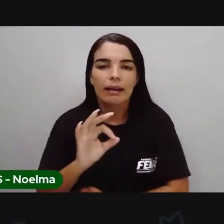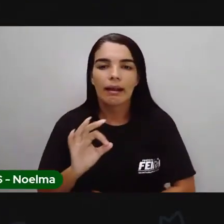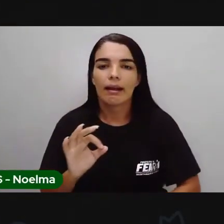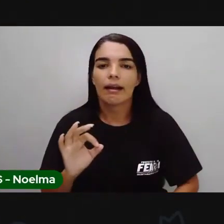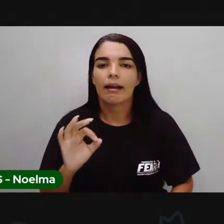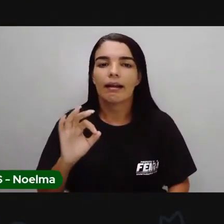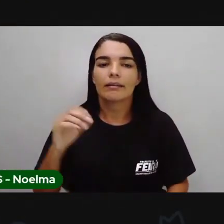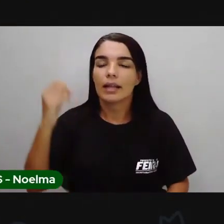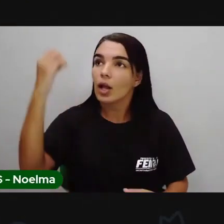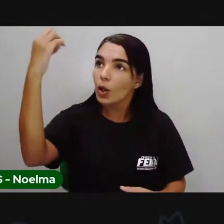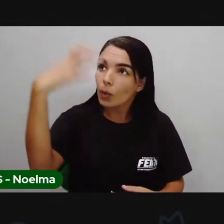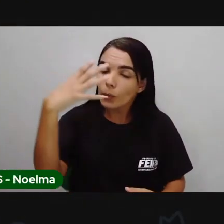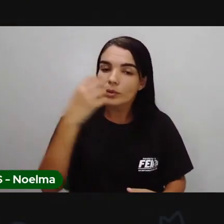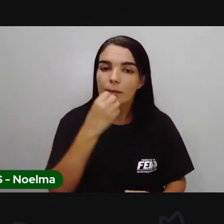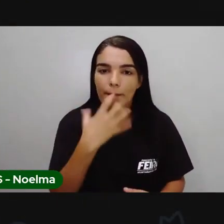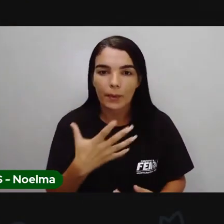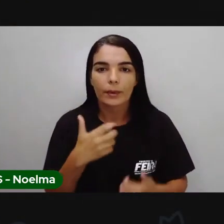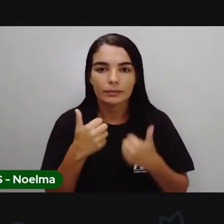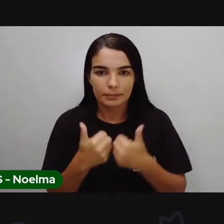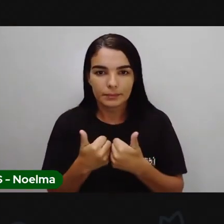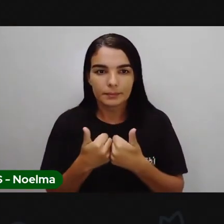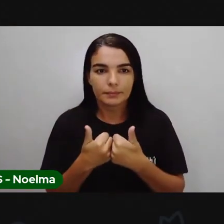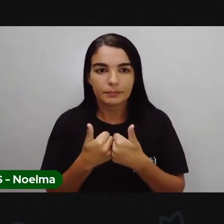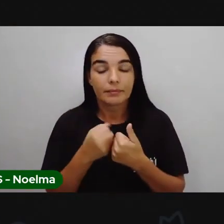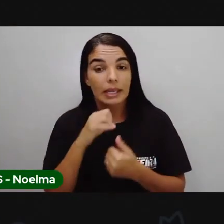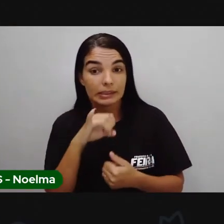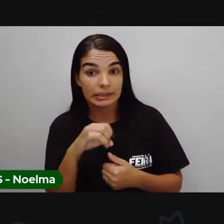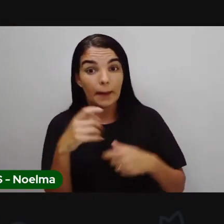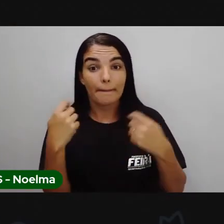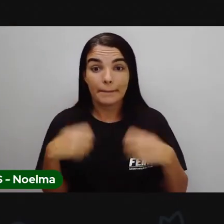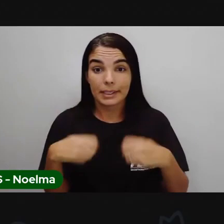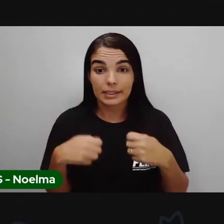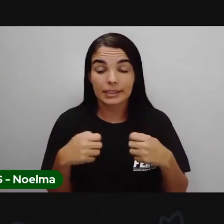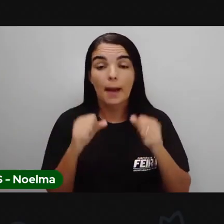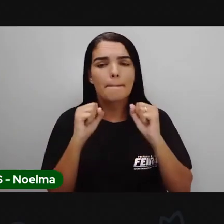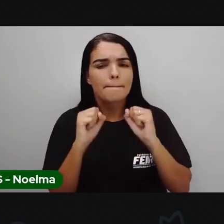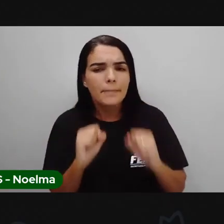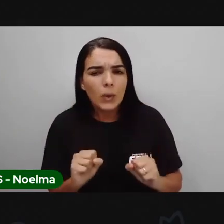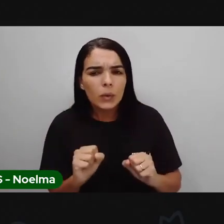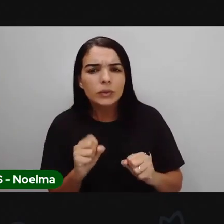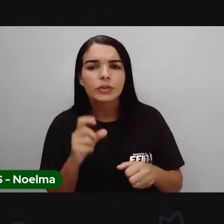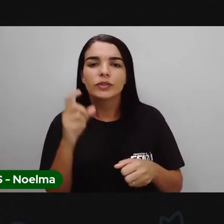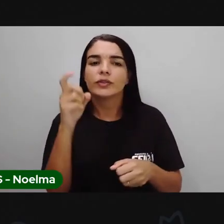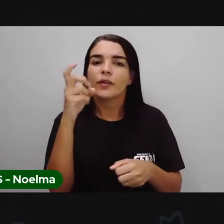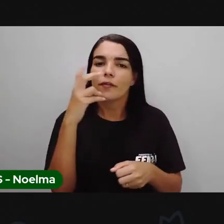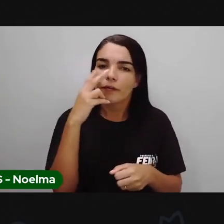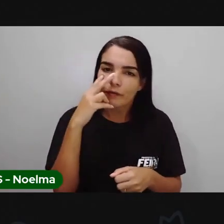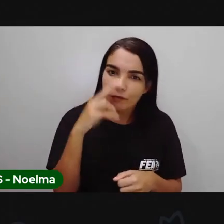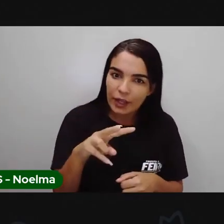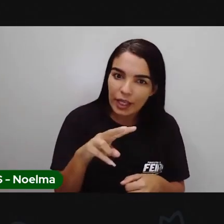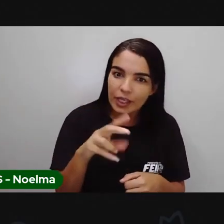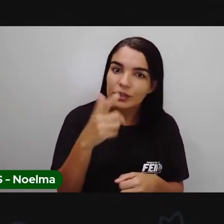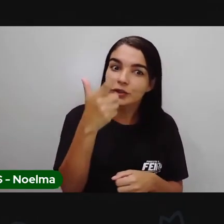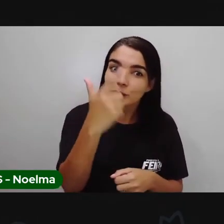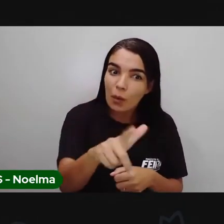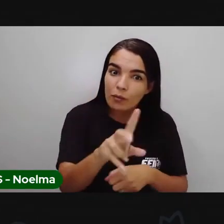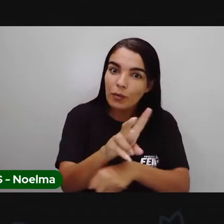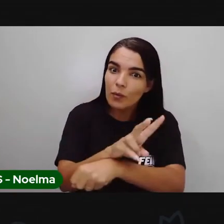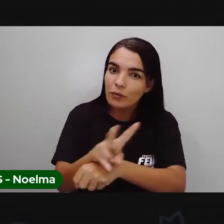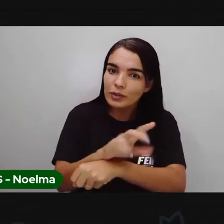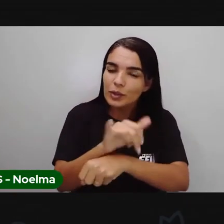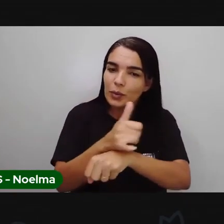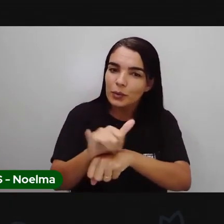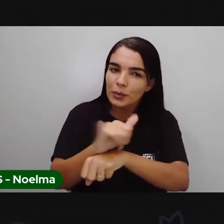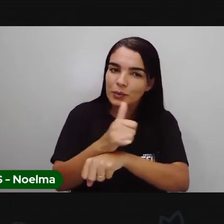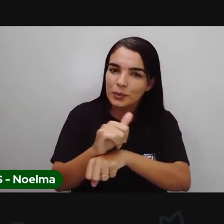ambiente que seja iluminado, certo? E, se for necessário, revejam todos os vídeos, caso vocês tenham alguma dúvida.